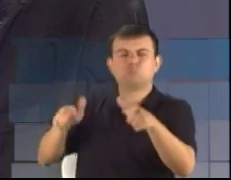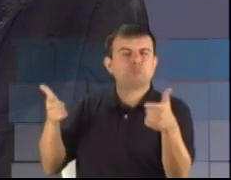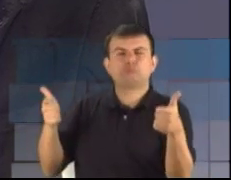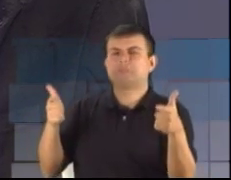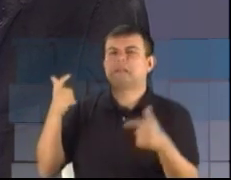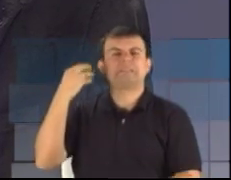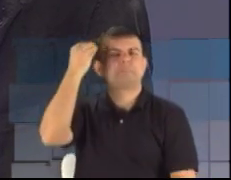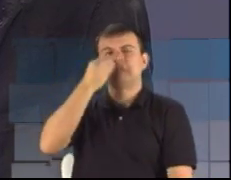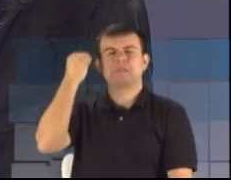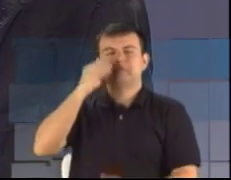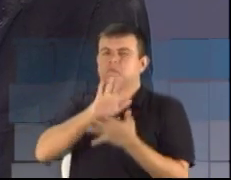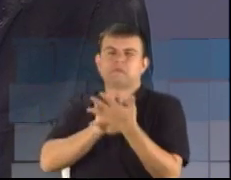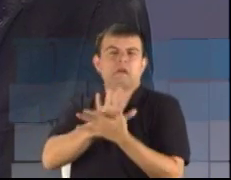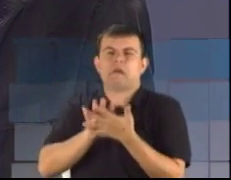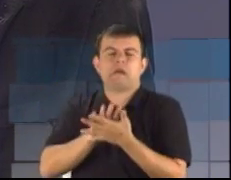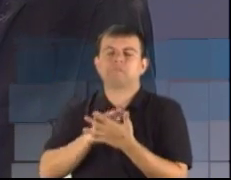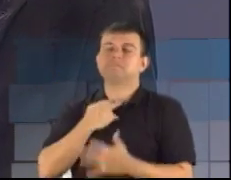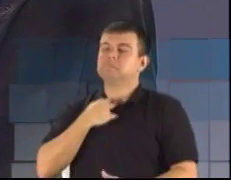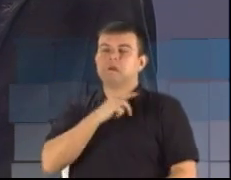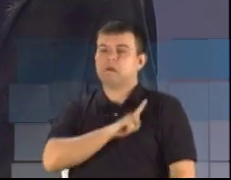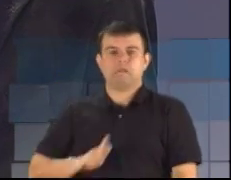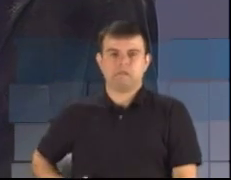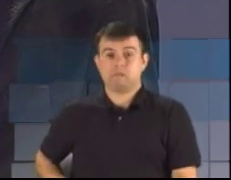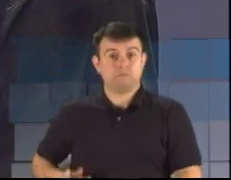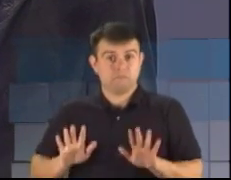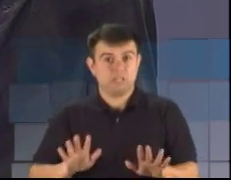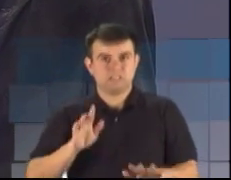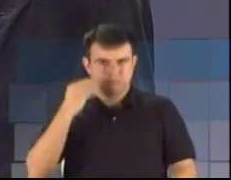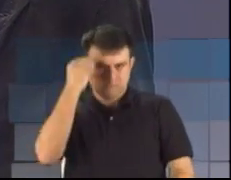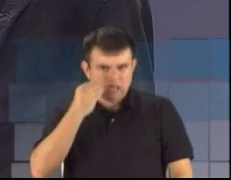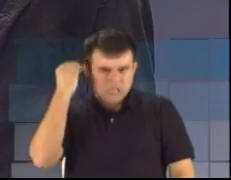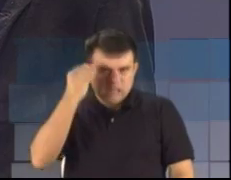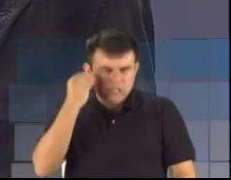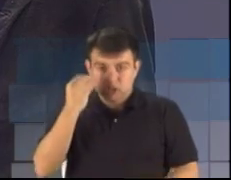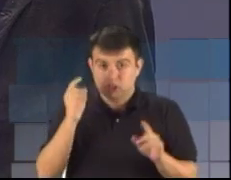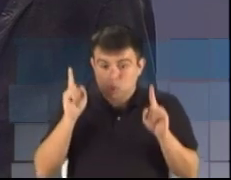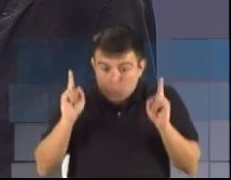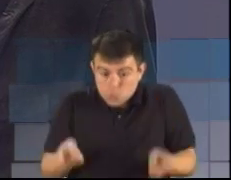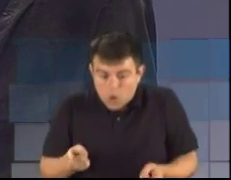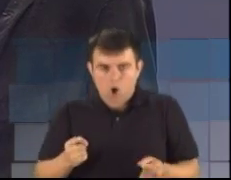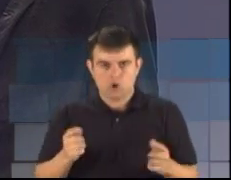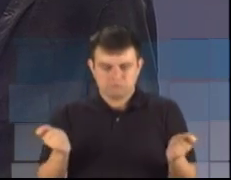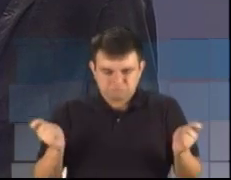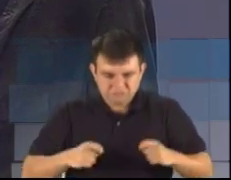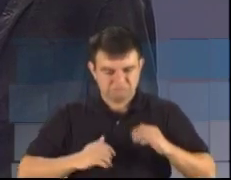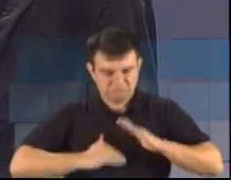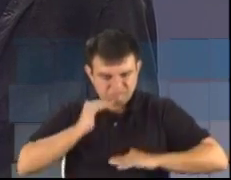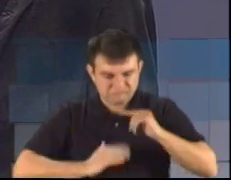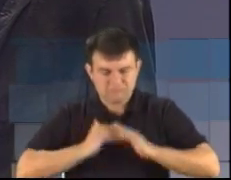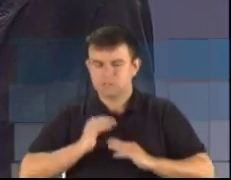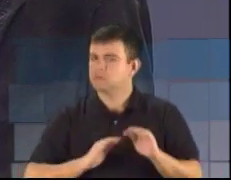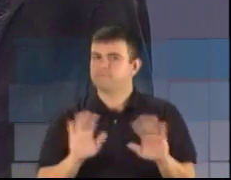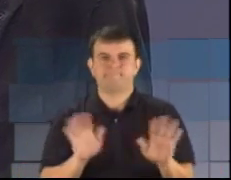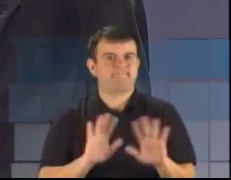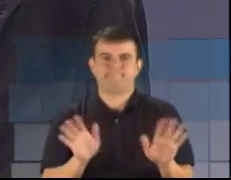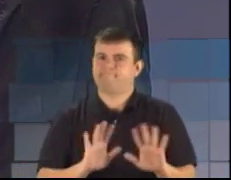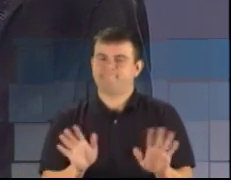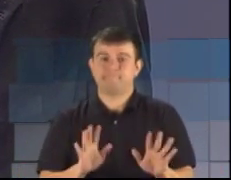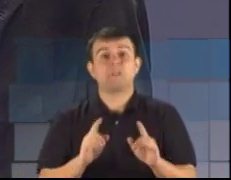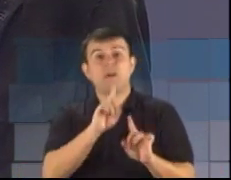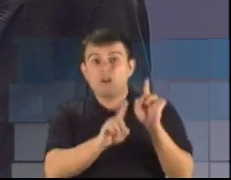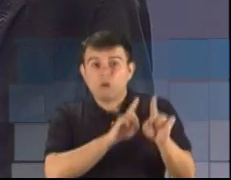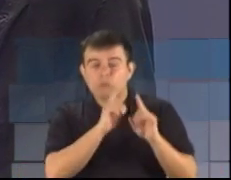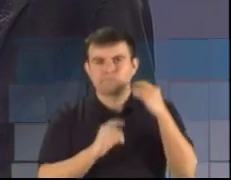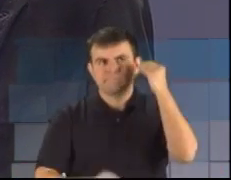E, consequentemente, a experiência não quer dizer competência. Eu vejo muitos experientes que, inclusive, estão presos